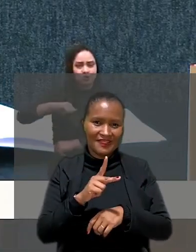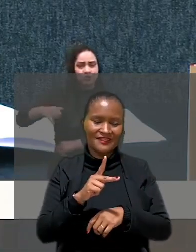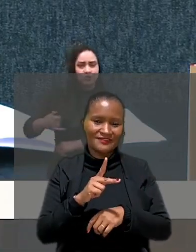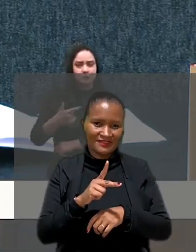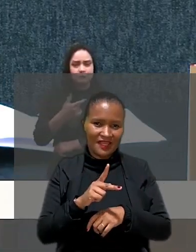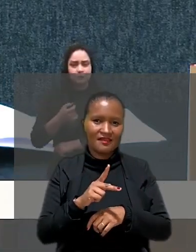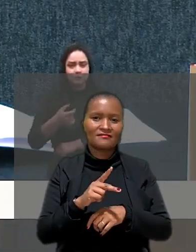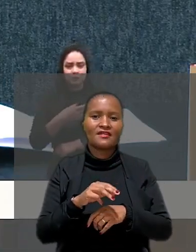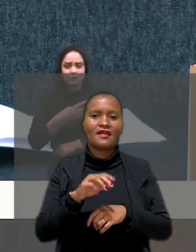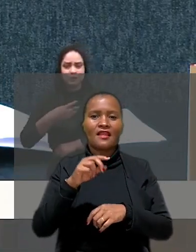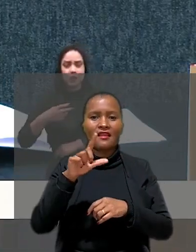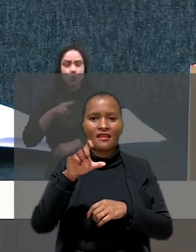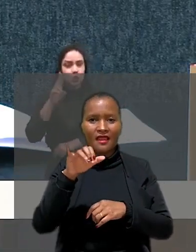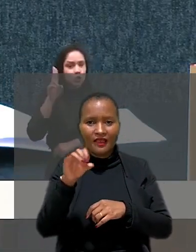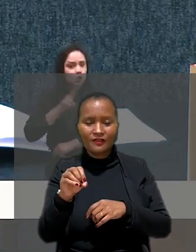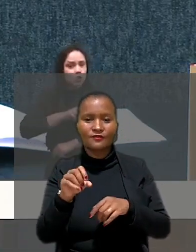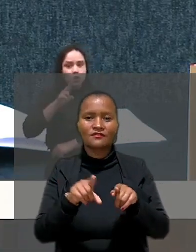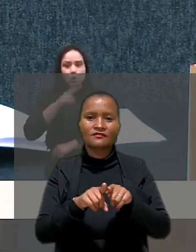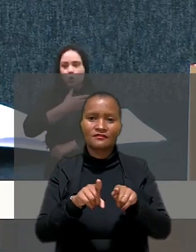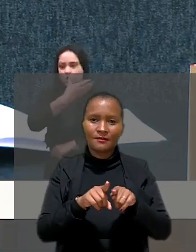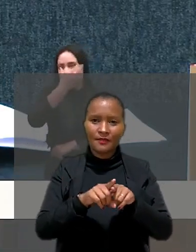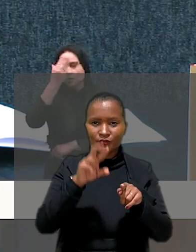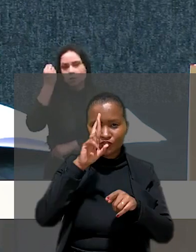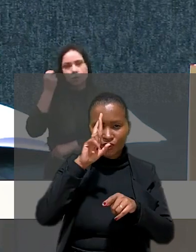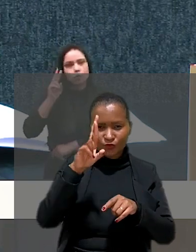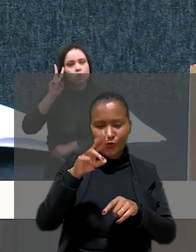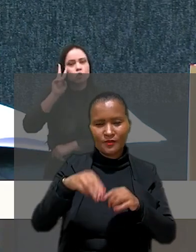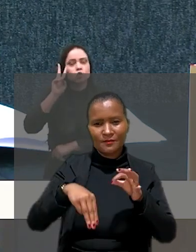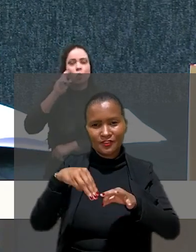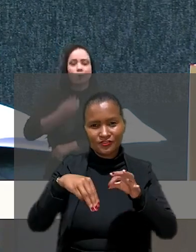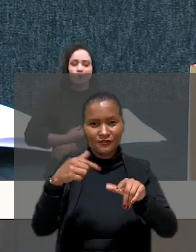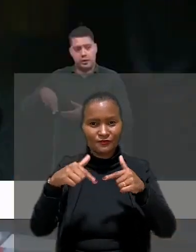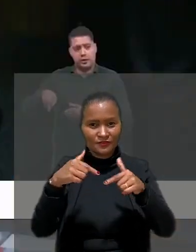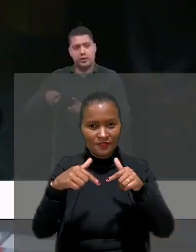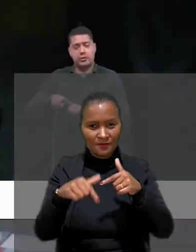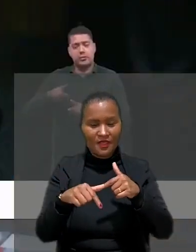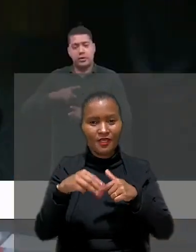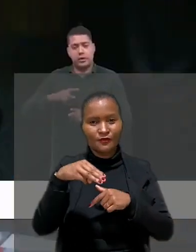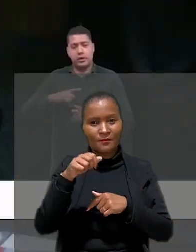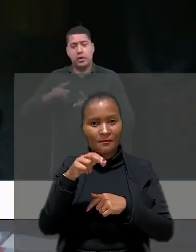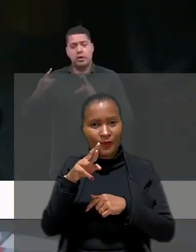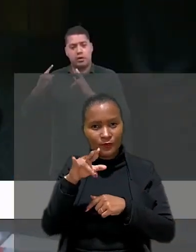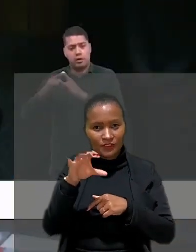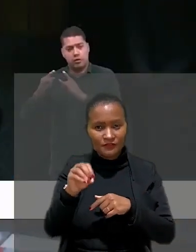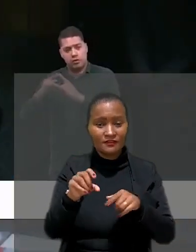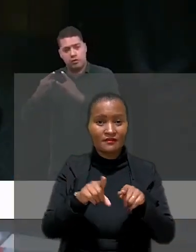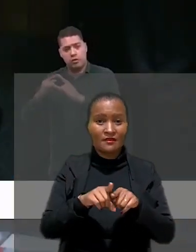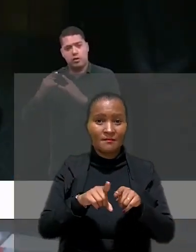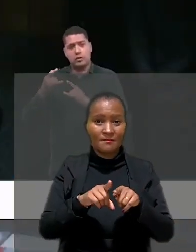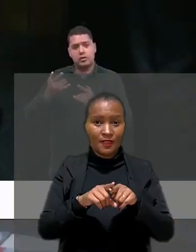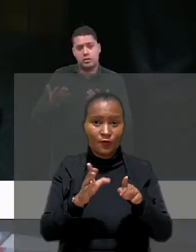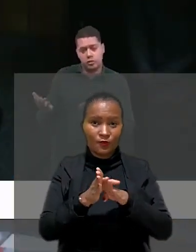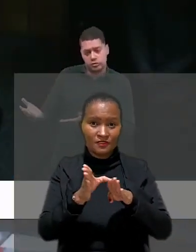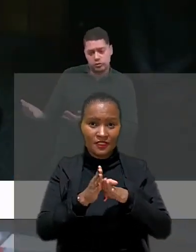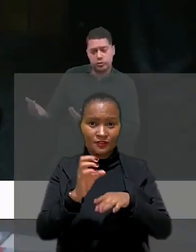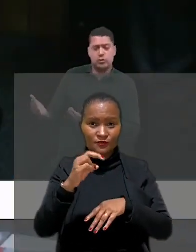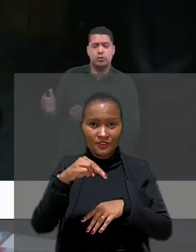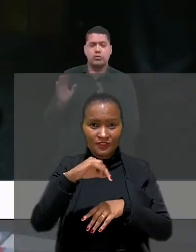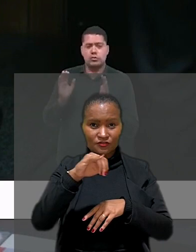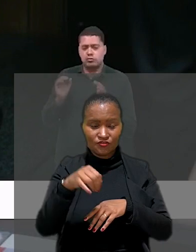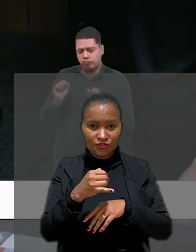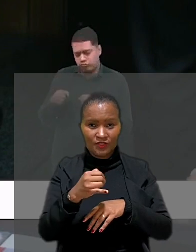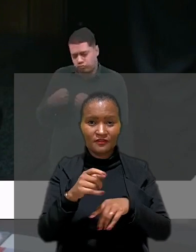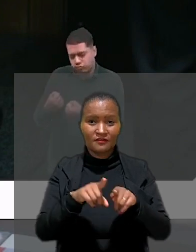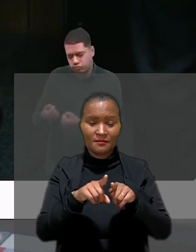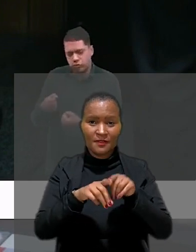Nacional de Formação de Magistrados do Trabalho, ministro Maurício Godinho Delgado, e o conselheiro do CNJ e ministro do TST,